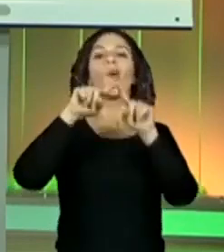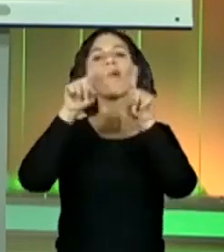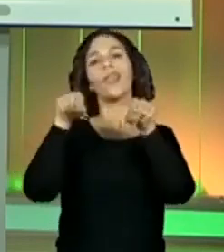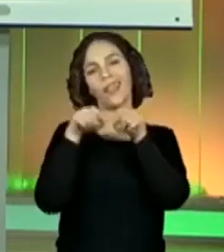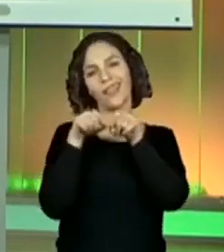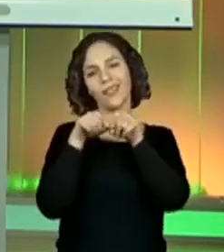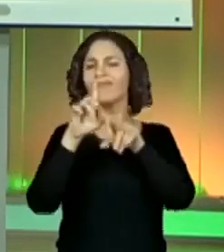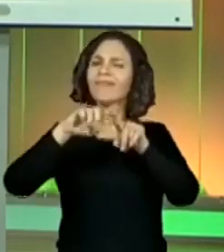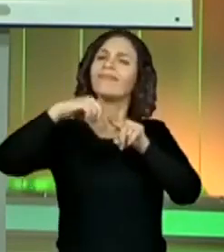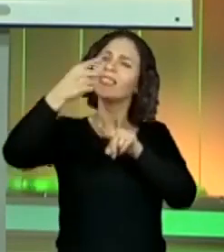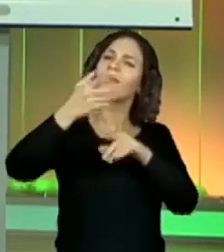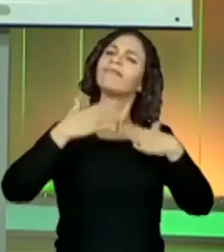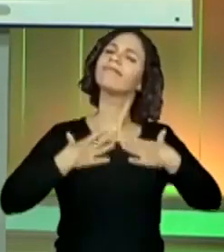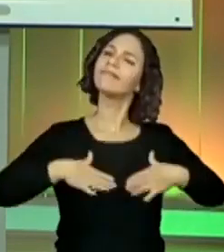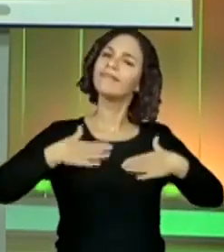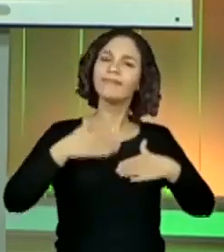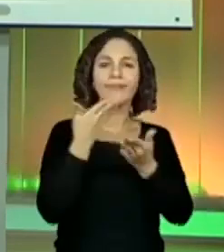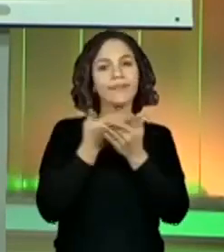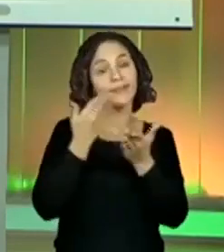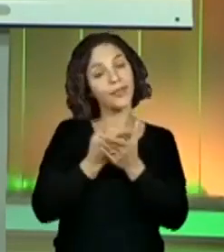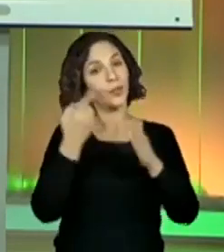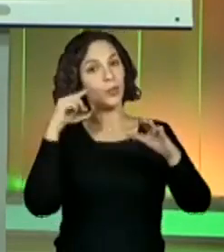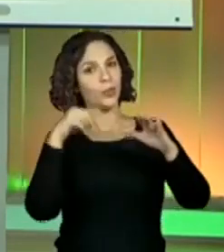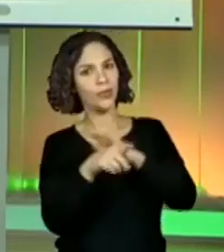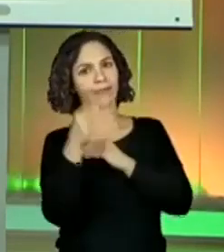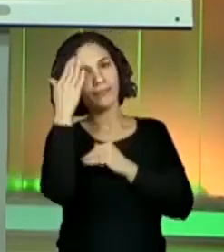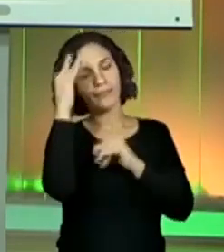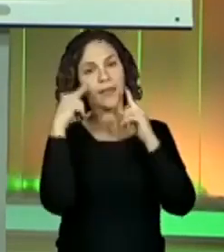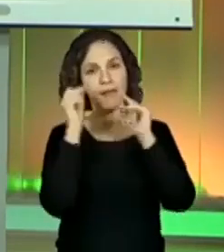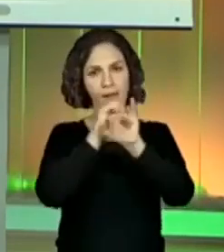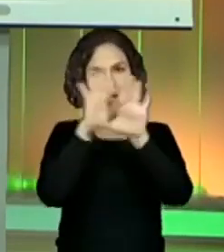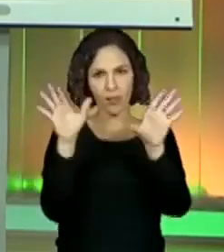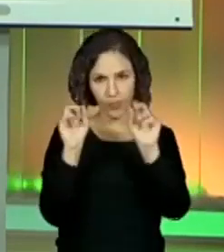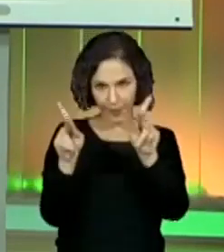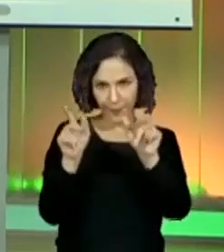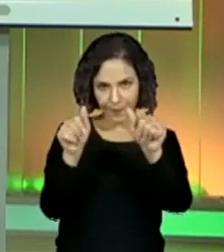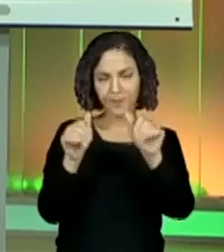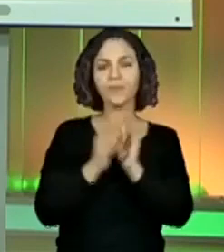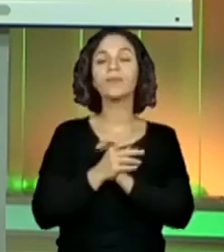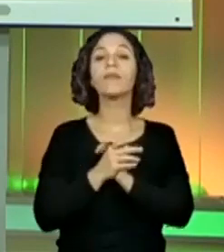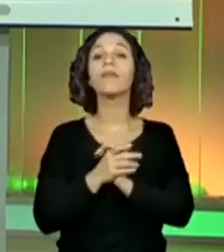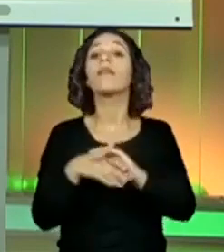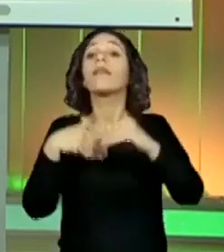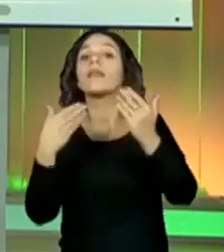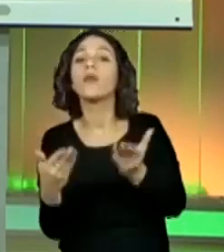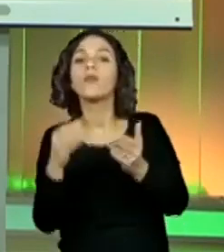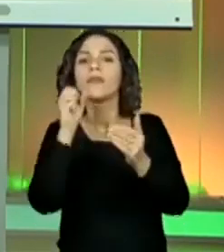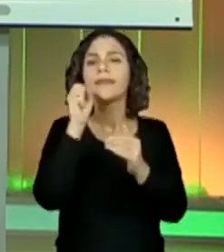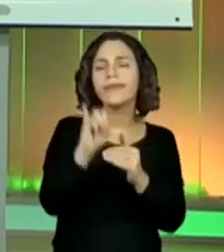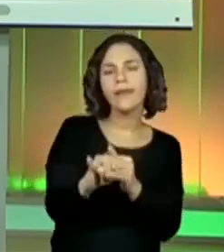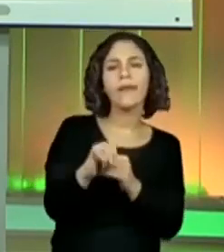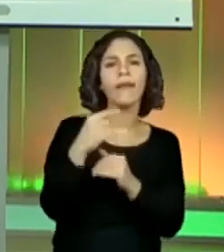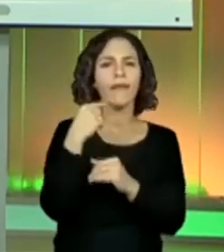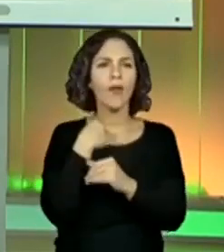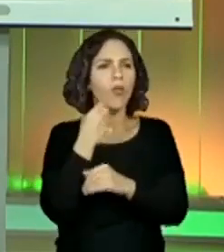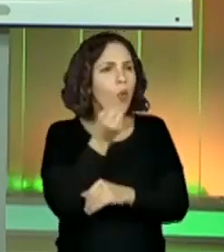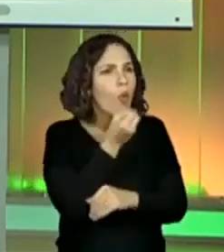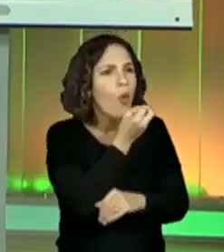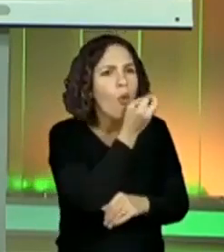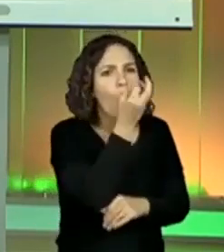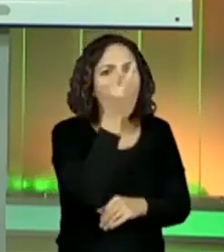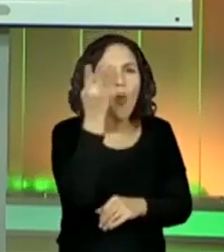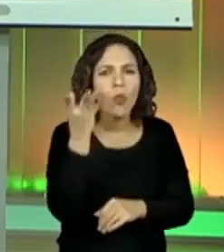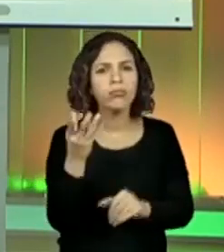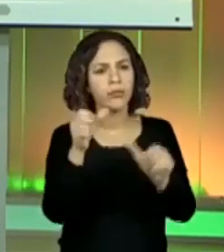essas formas mais a fundo e você vai entender melhor, tá bom? Então, todas as vezes que os elementos que eu vou contar, eles